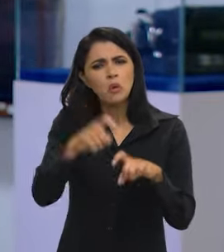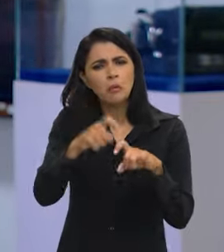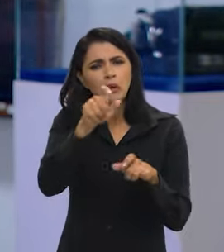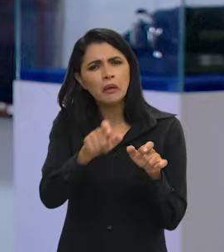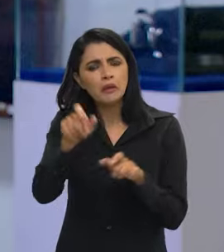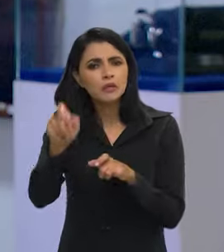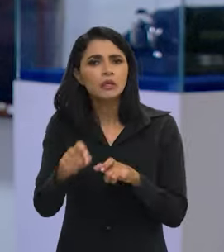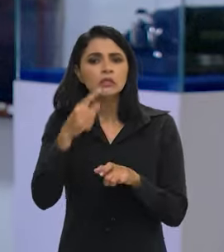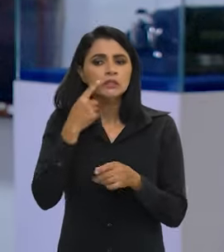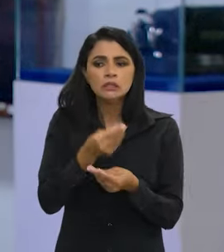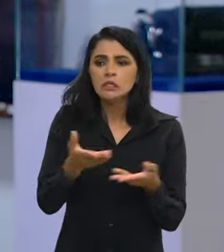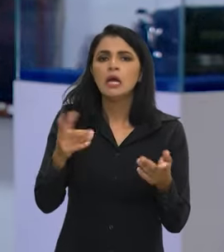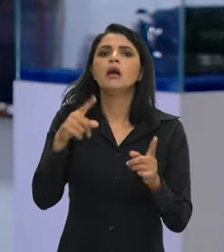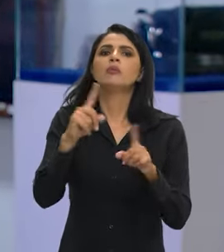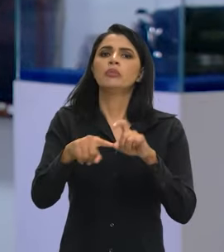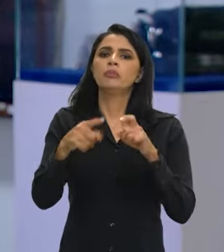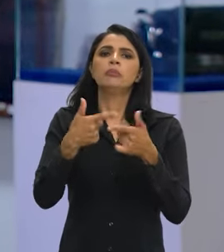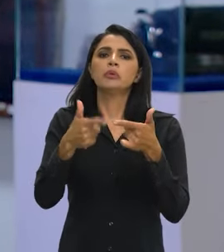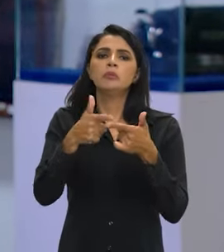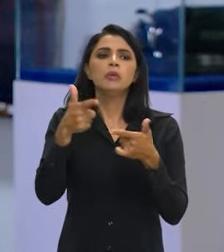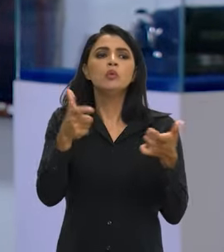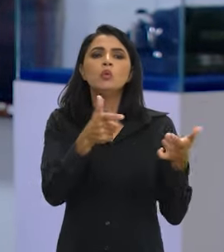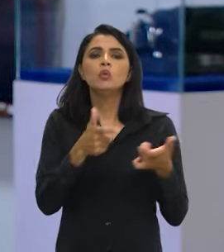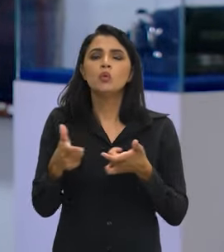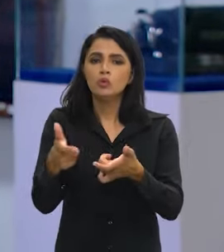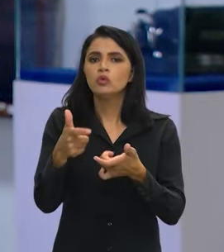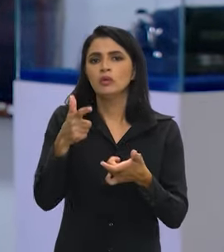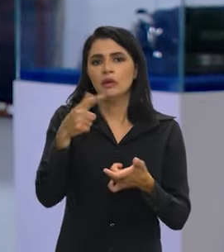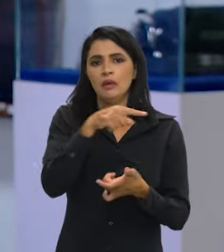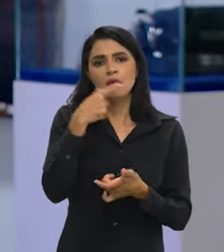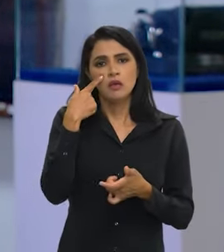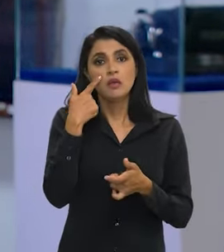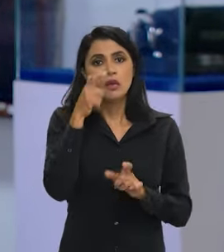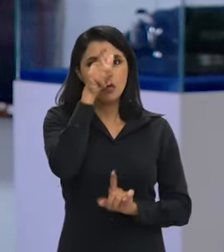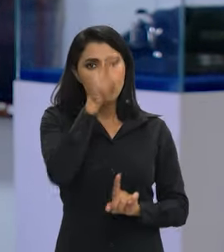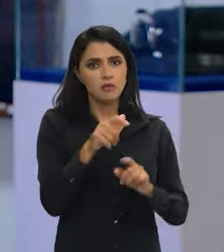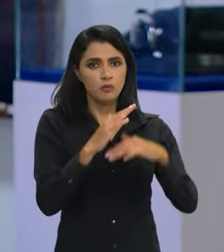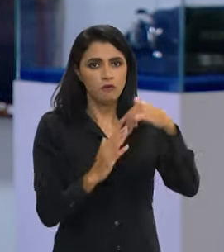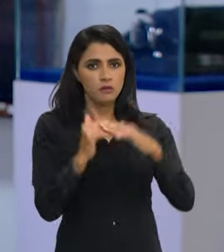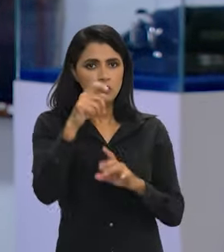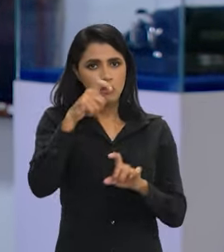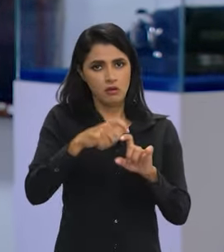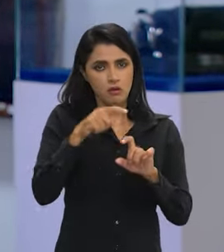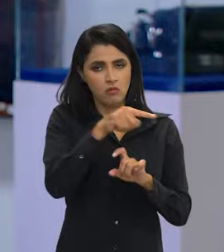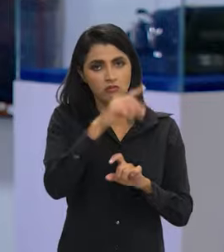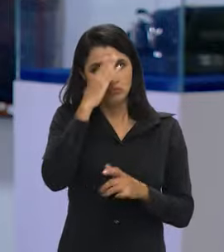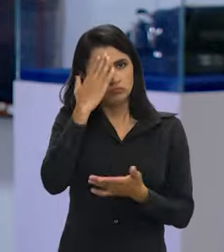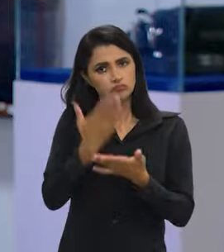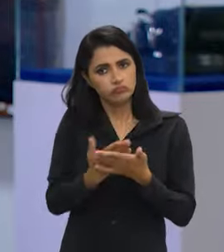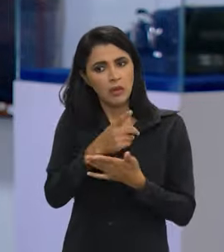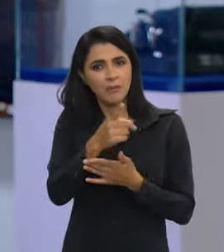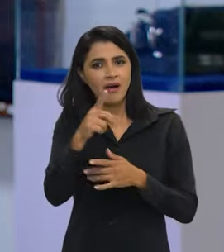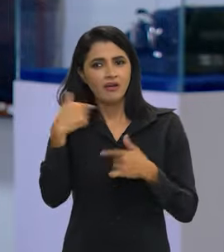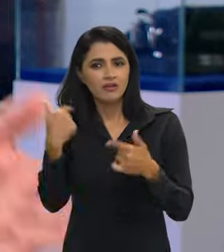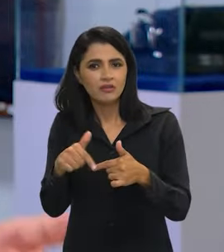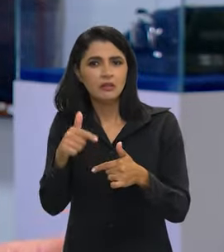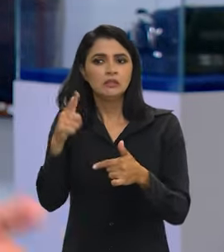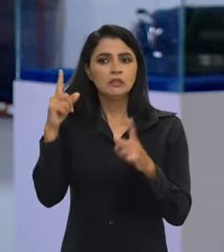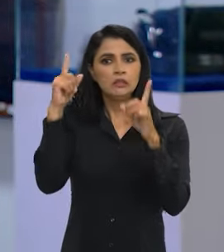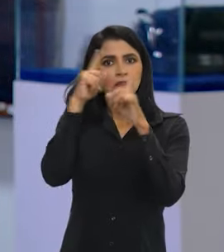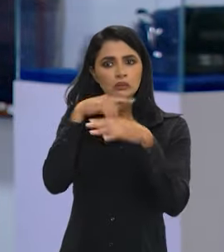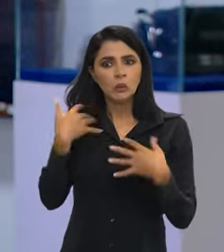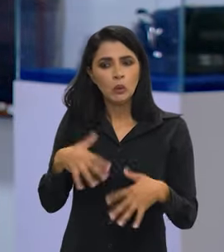e a distribuição dos médicos é um problema. E nós temos, nos peritos médicos, a maior confiança e estima para atividades complexas,